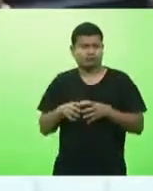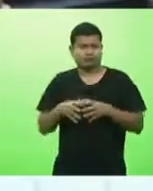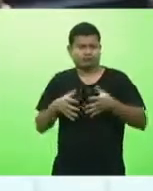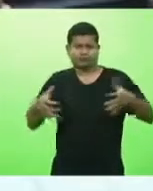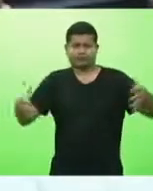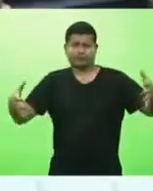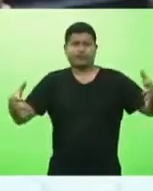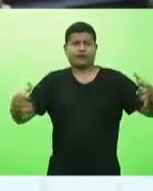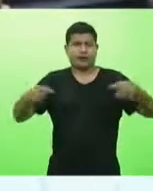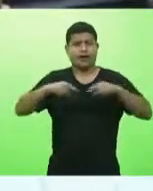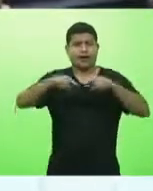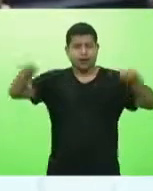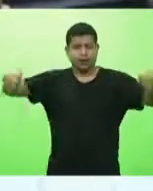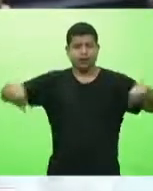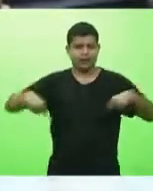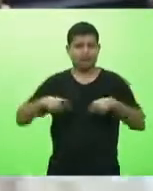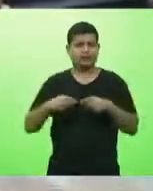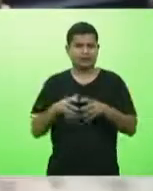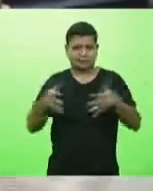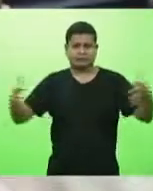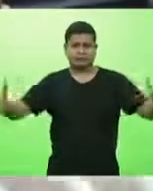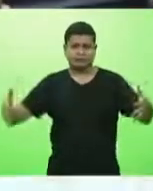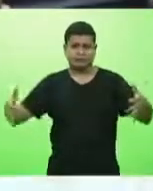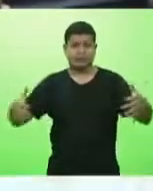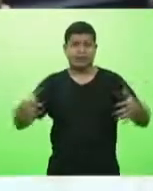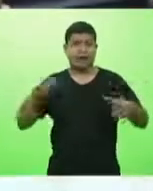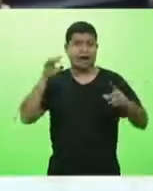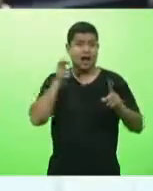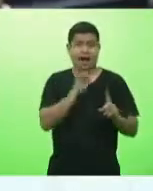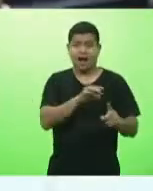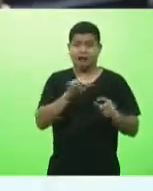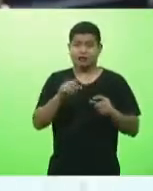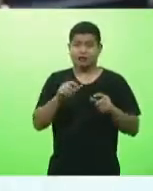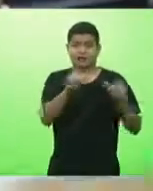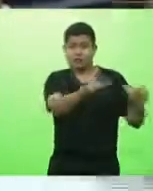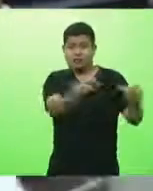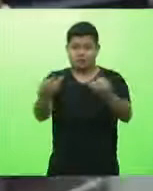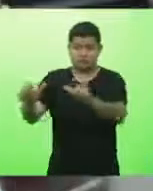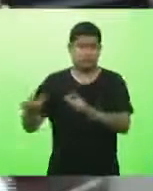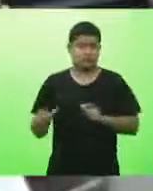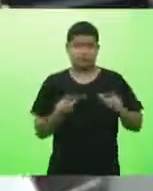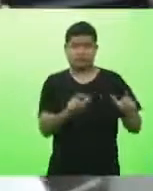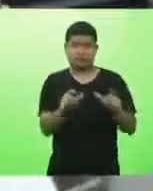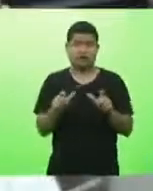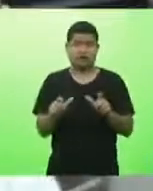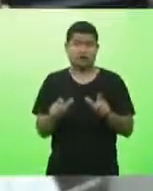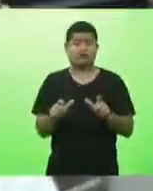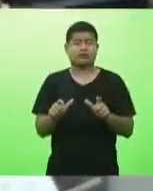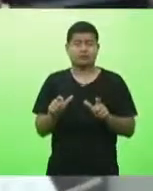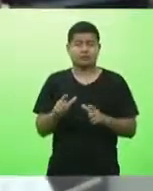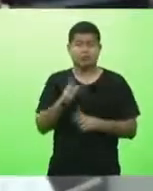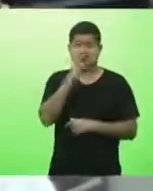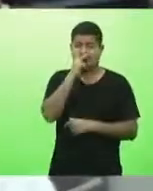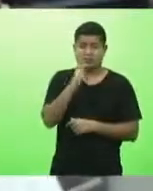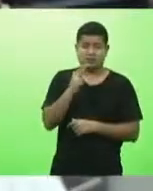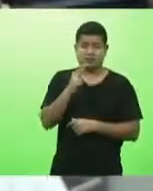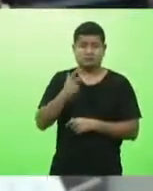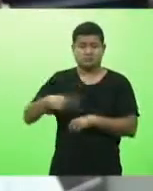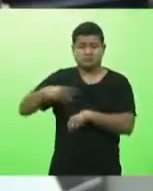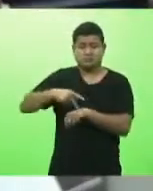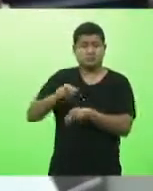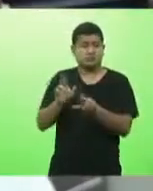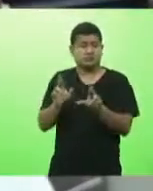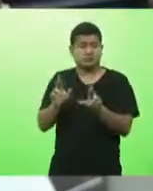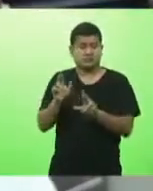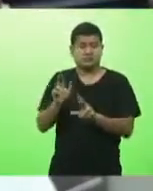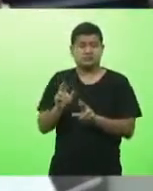nós temos em cada canto desse país quase que um tipo de nacionalidade de tão